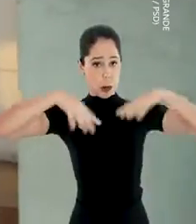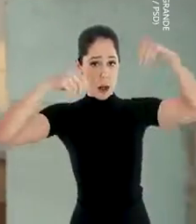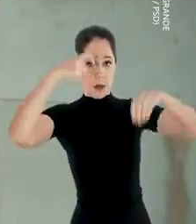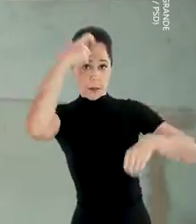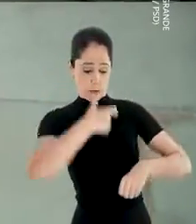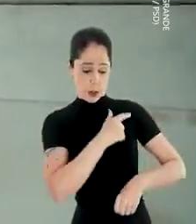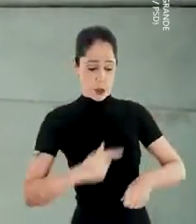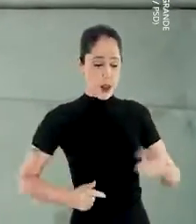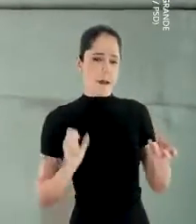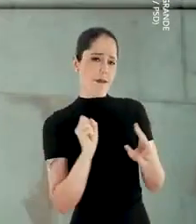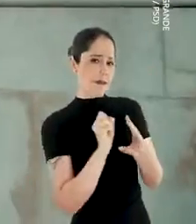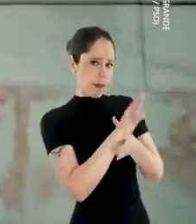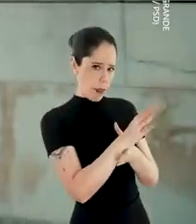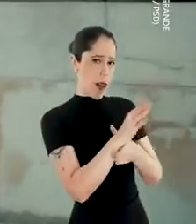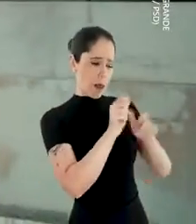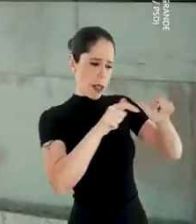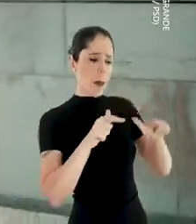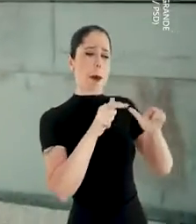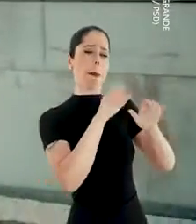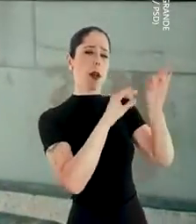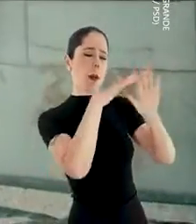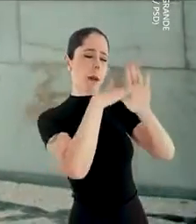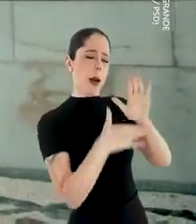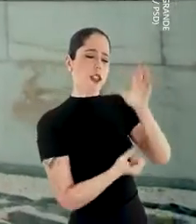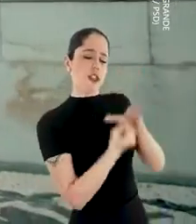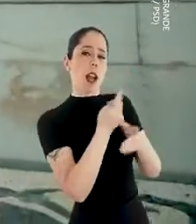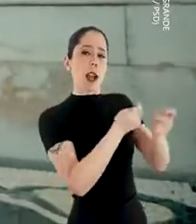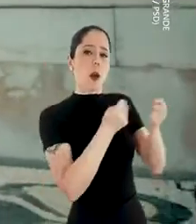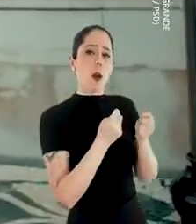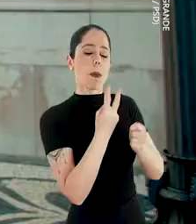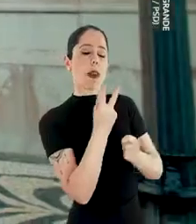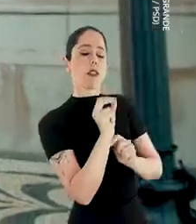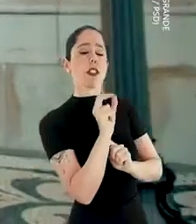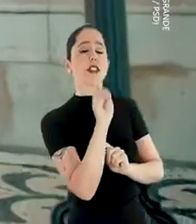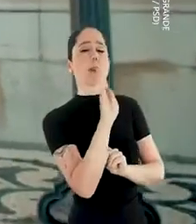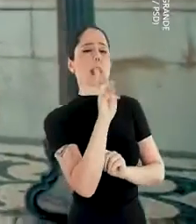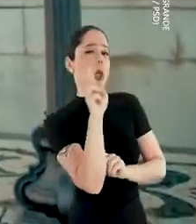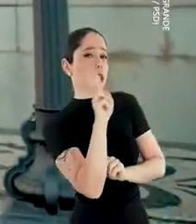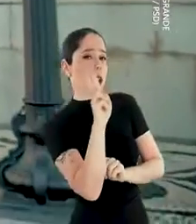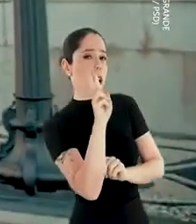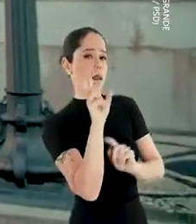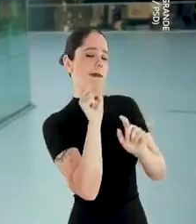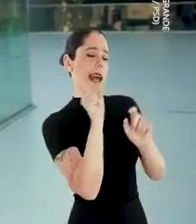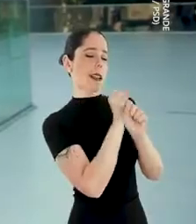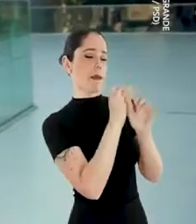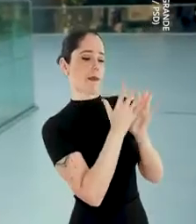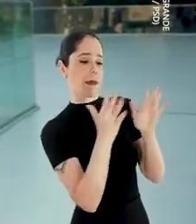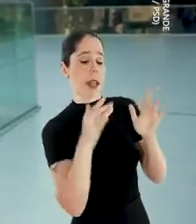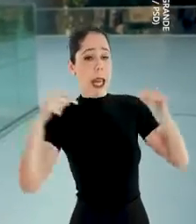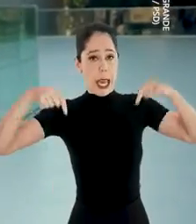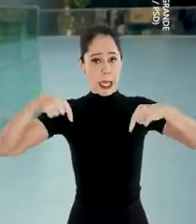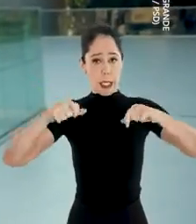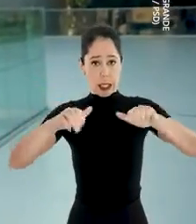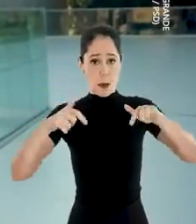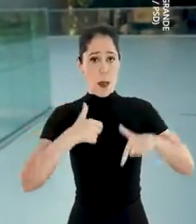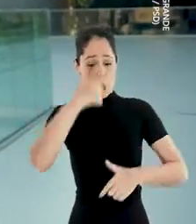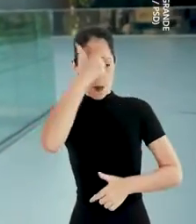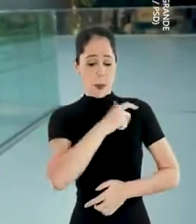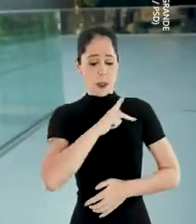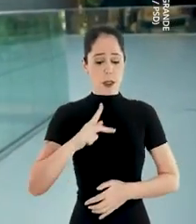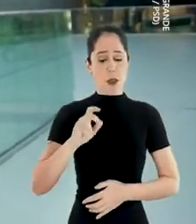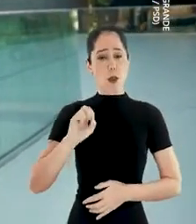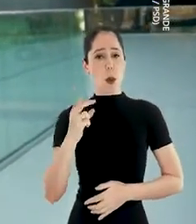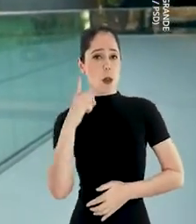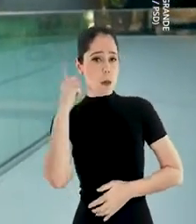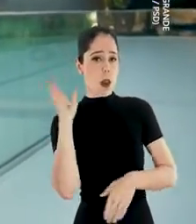Aqui do Palácio, como governador, enviei para a Assembleia projetos que geram economia de 20 bilhões de reais em 10 anos. Aqui na Assembleia, como presidente